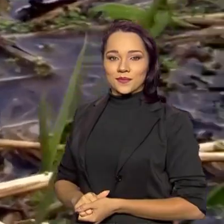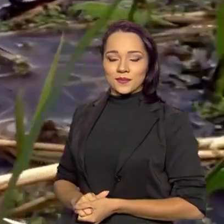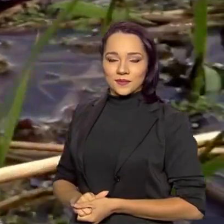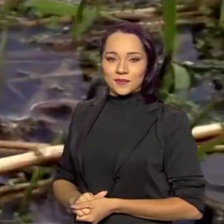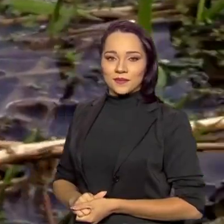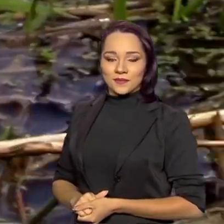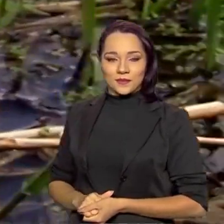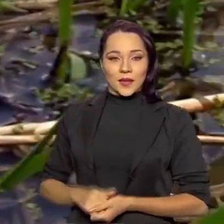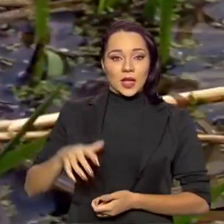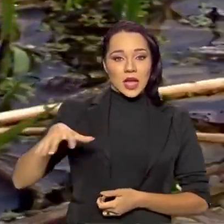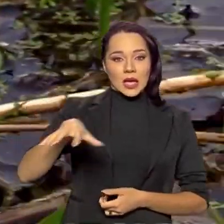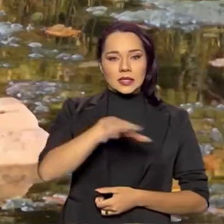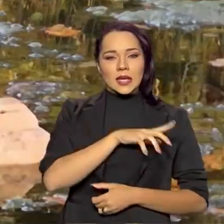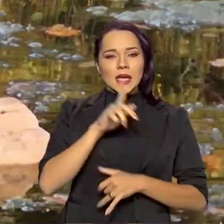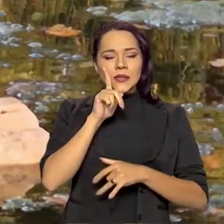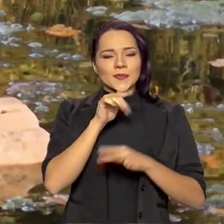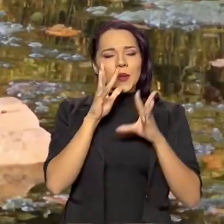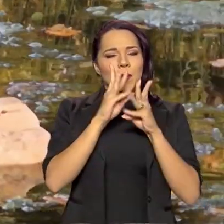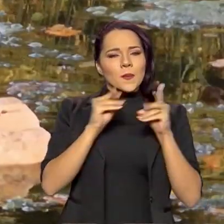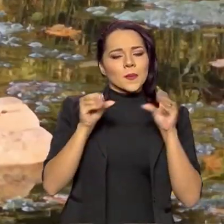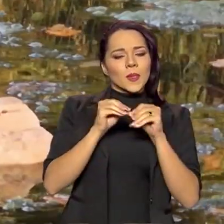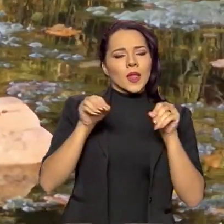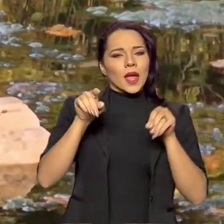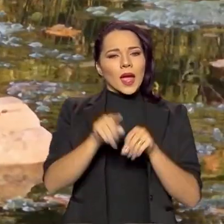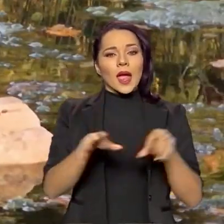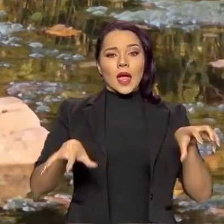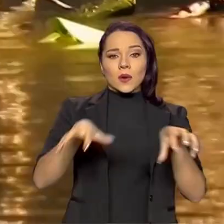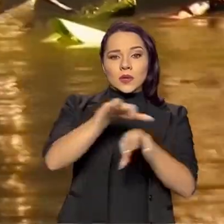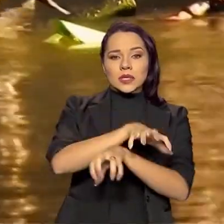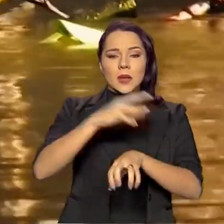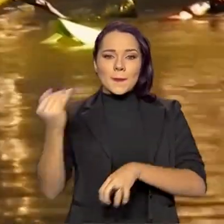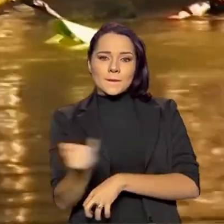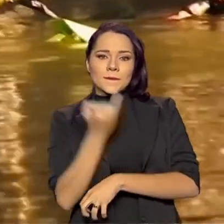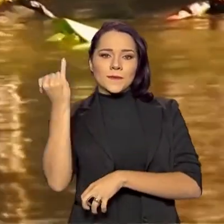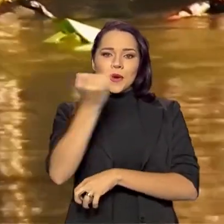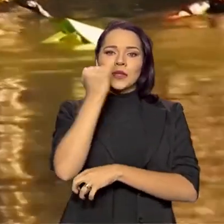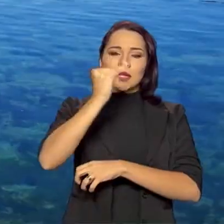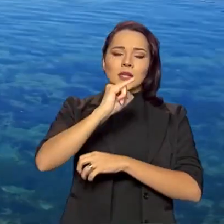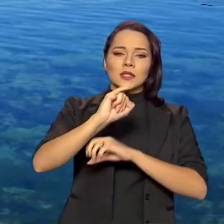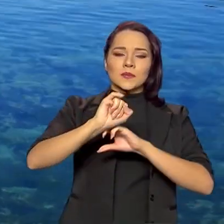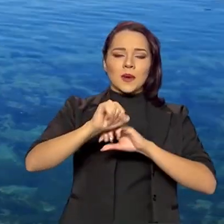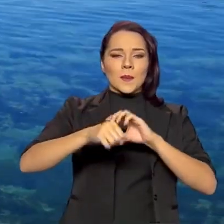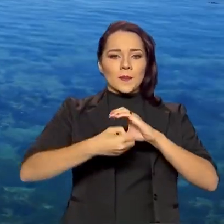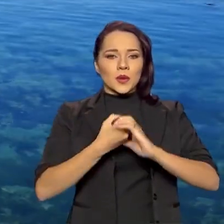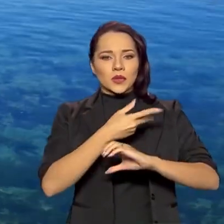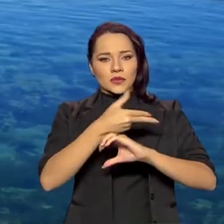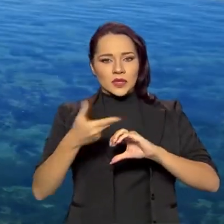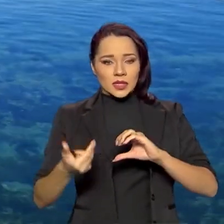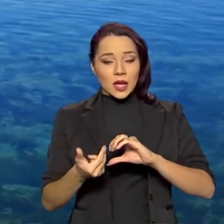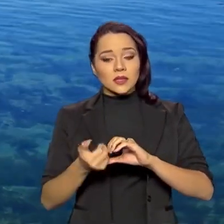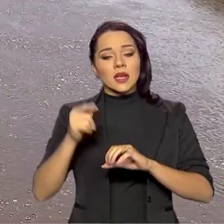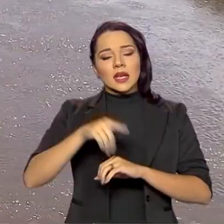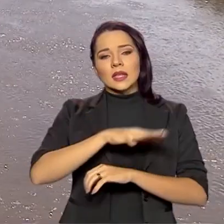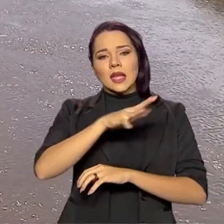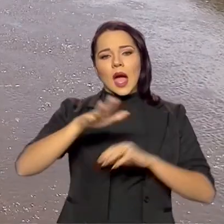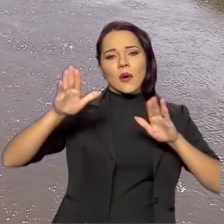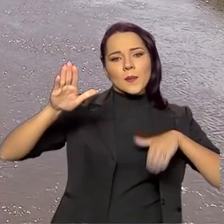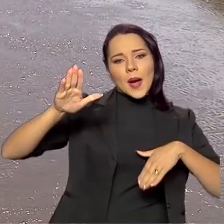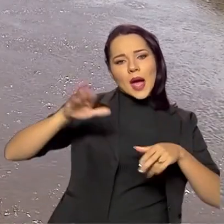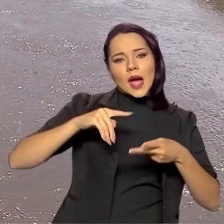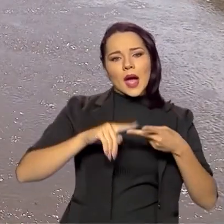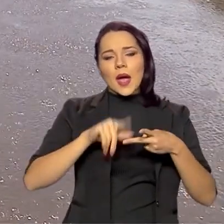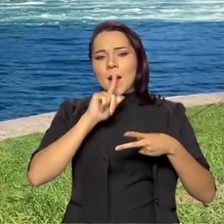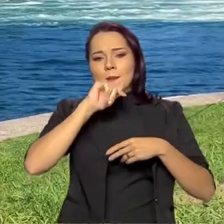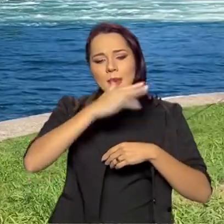As áreas úmidas são ecossistemas vitais para a biodiversidade e englobam áreas marinhas, costeiras,